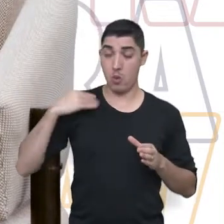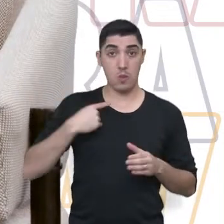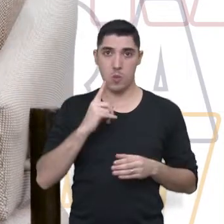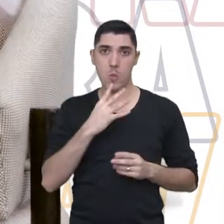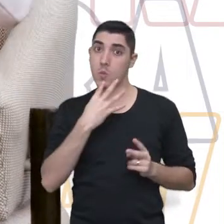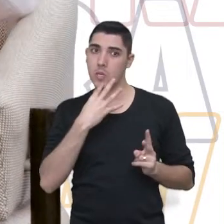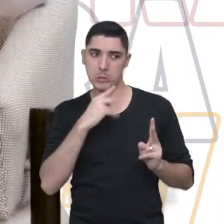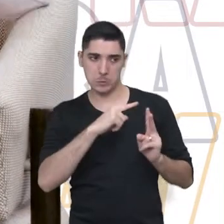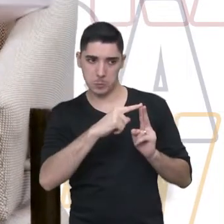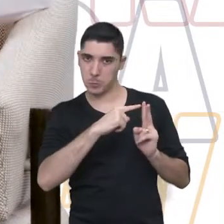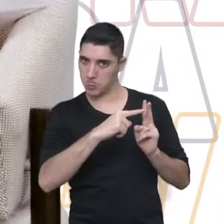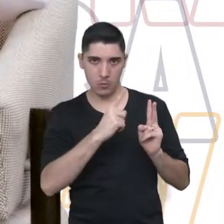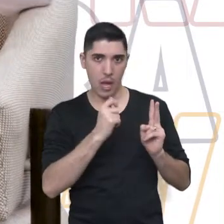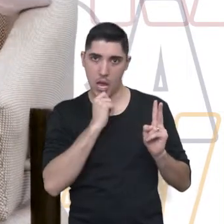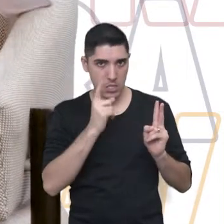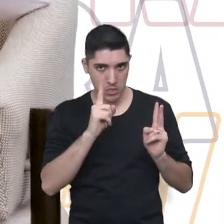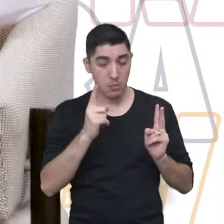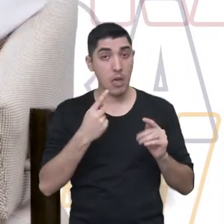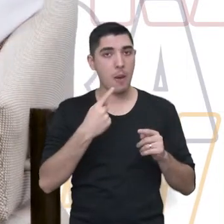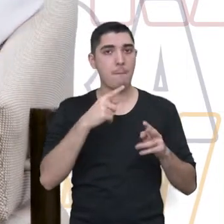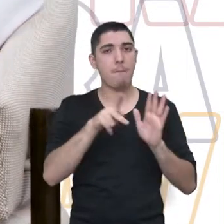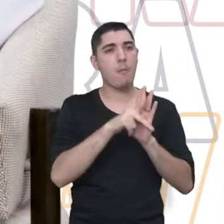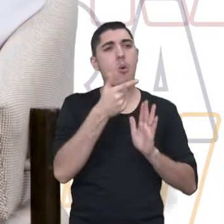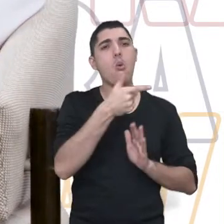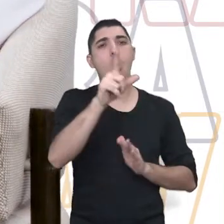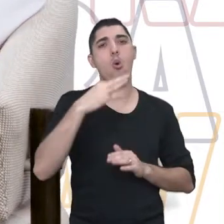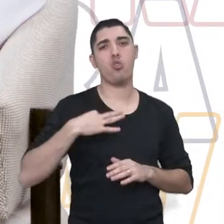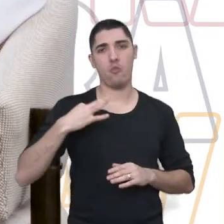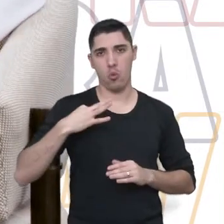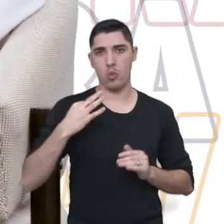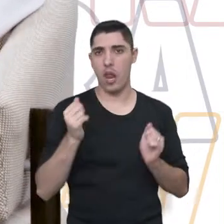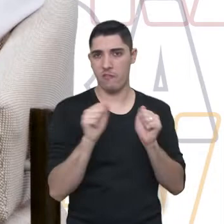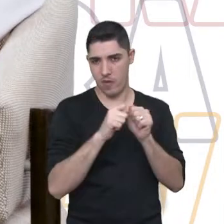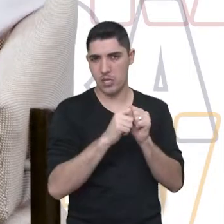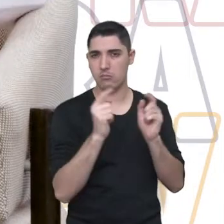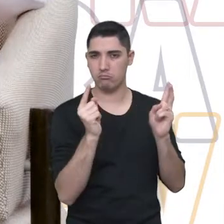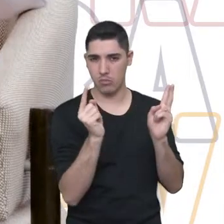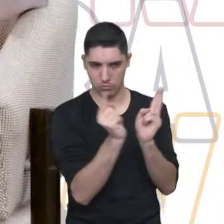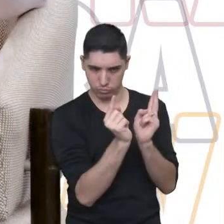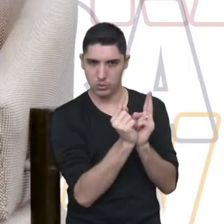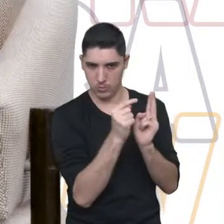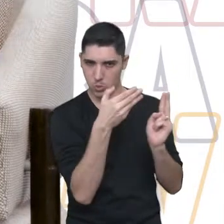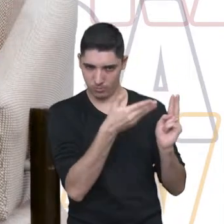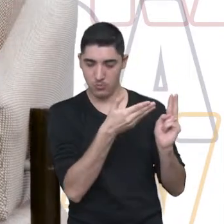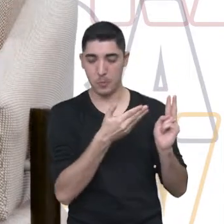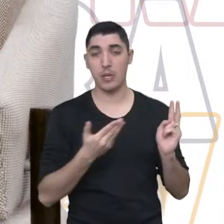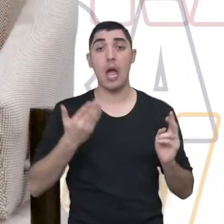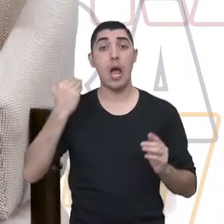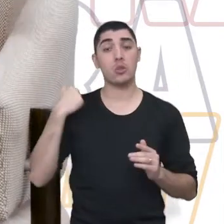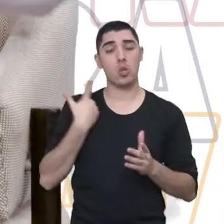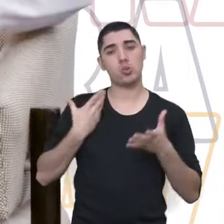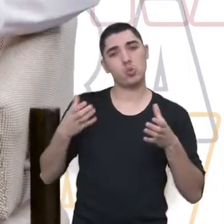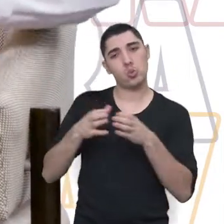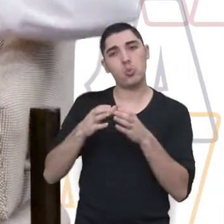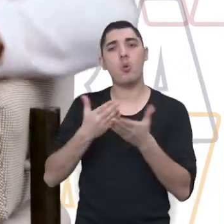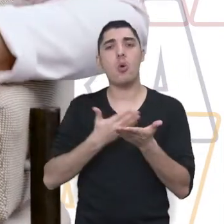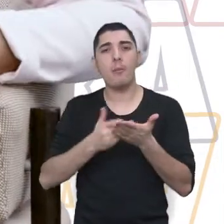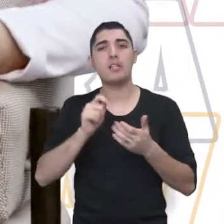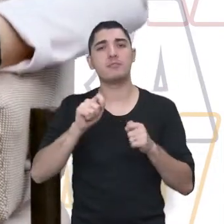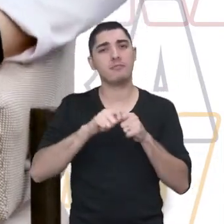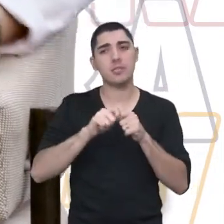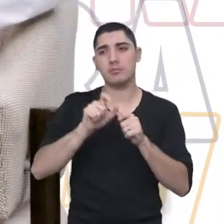não conhecia o casal. Eles haviam sido atendidos por outros voluntários. E aí, no primeiro encontro, normalmente a gente faz uma